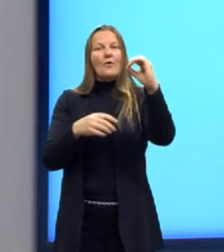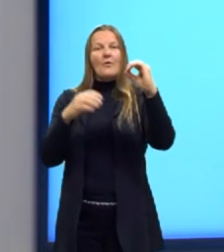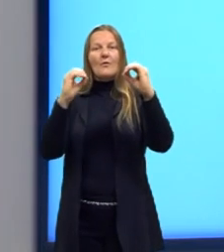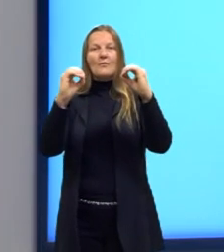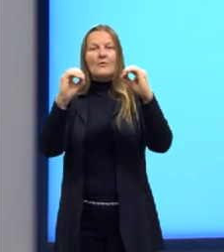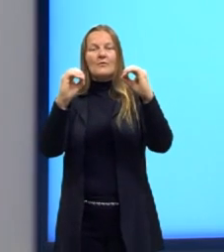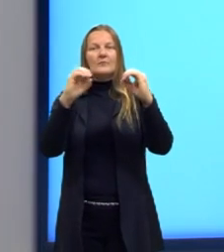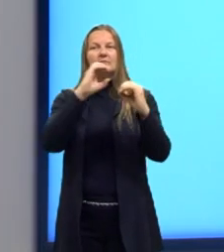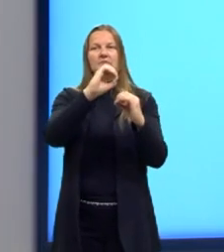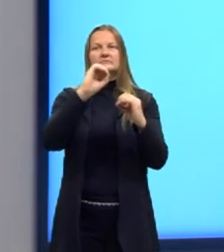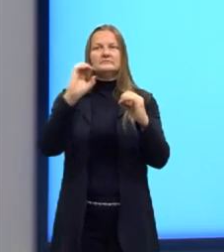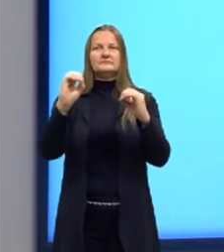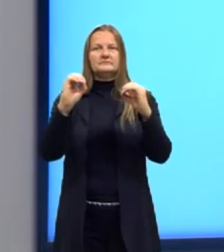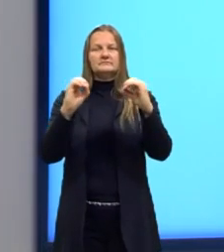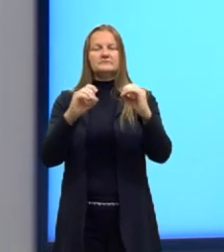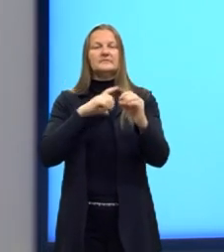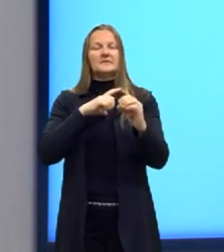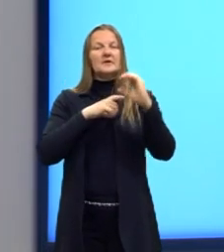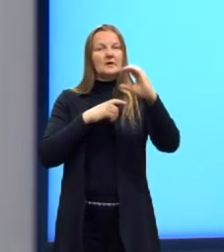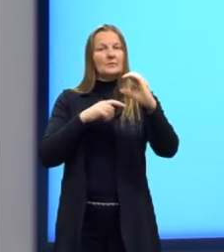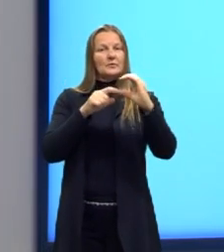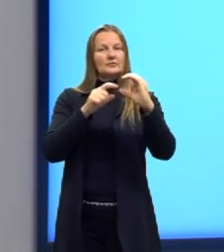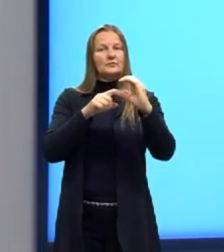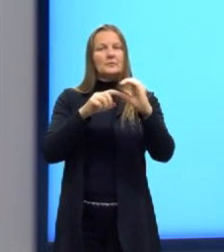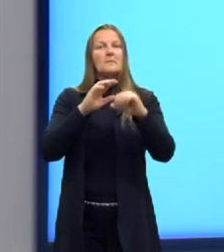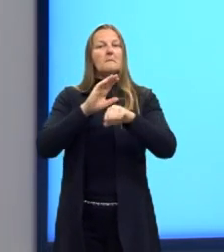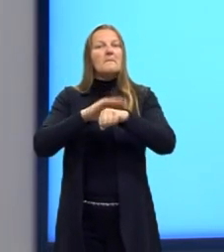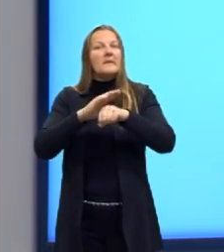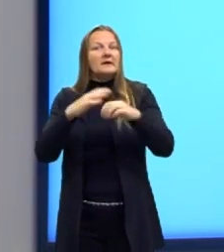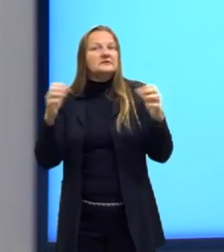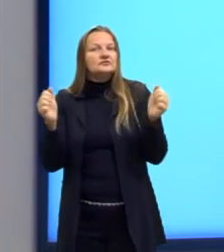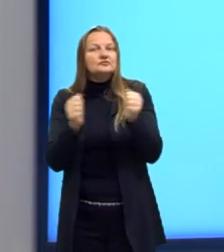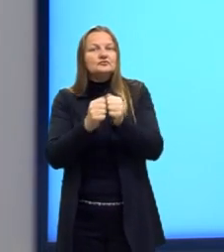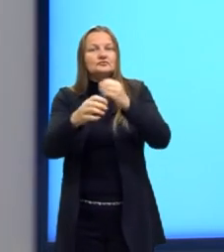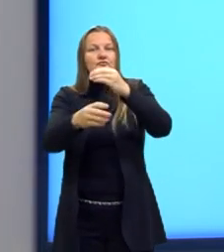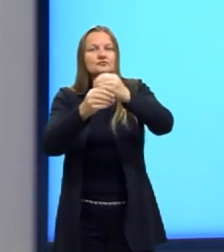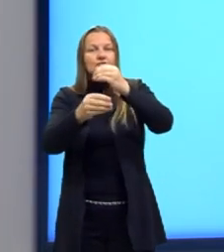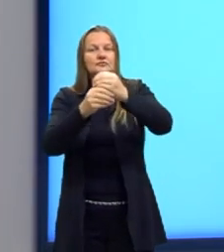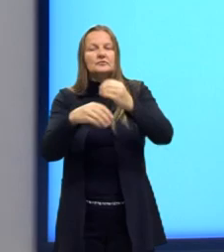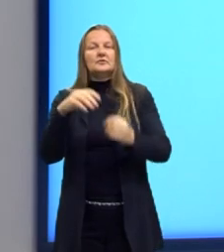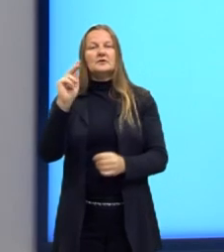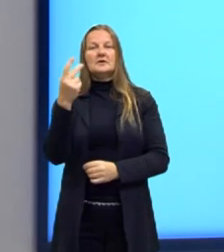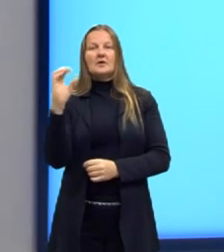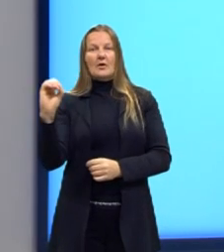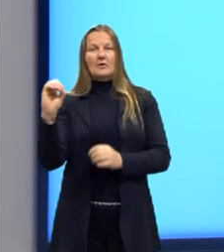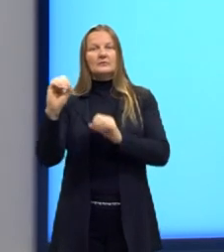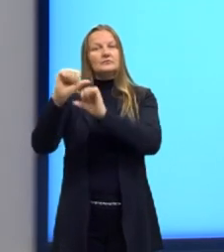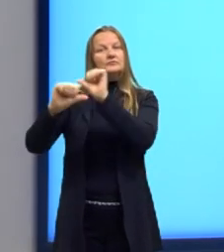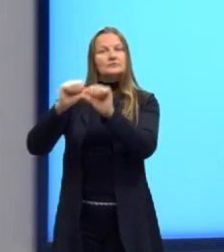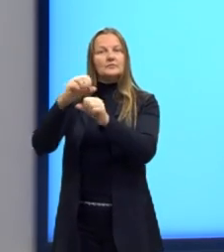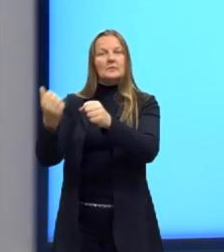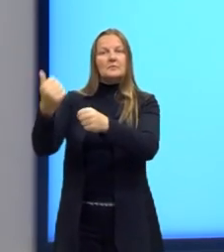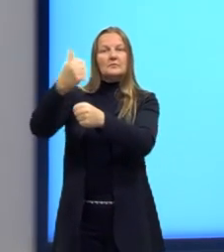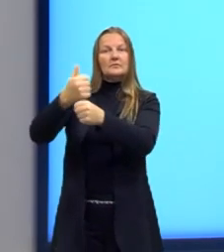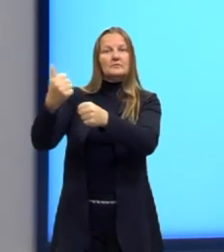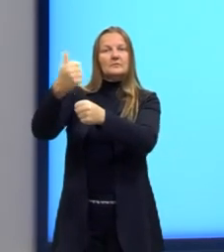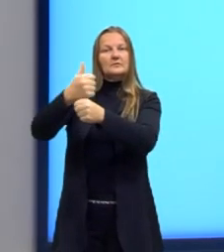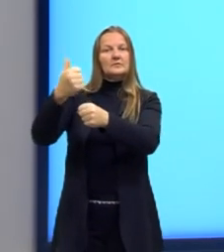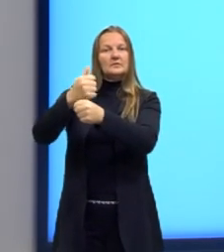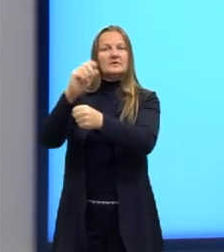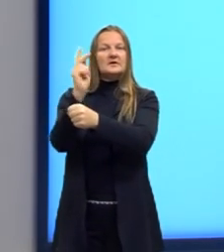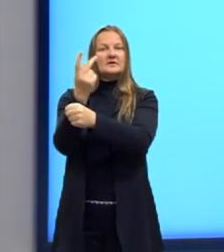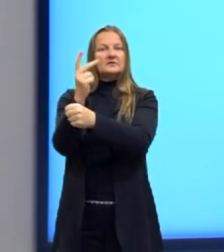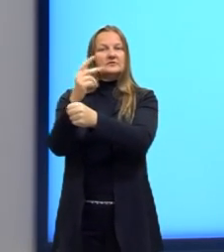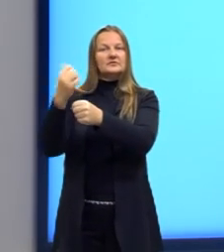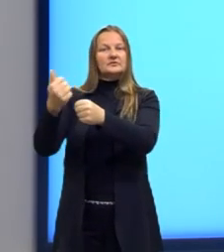carbonila com o carbono, mais onde seria a hidroxila no lugar do hidrogênio,